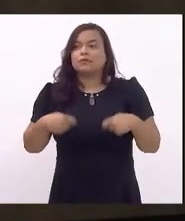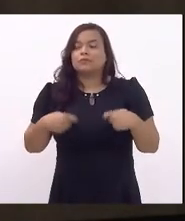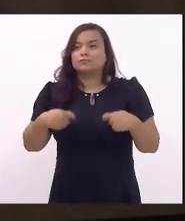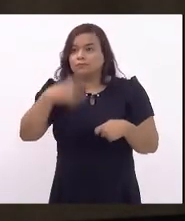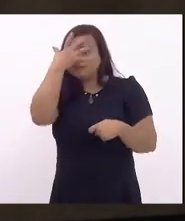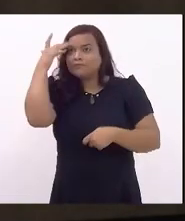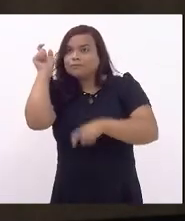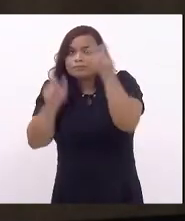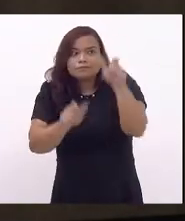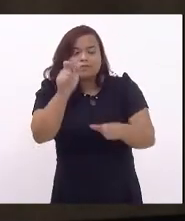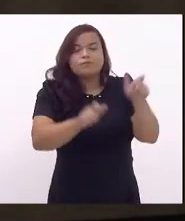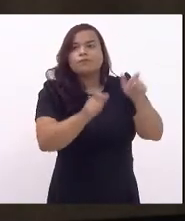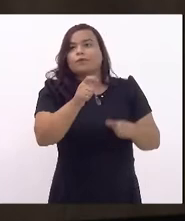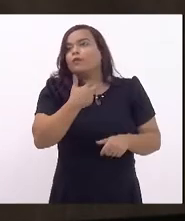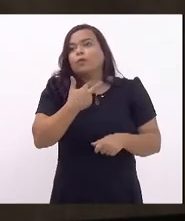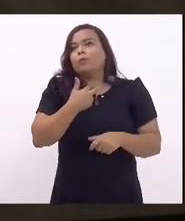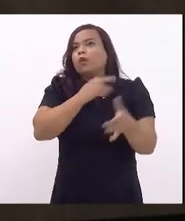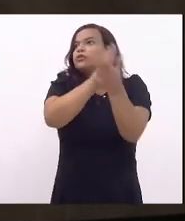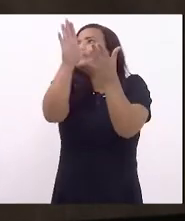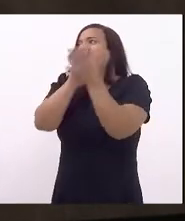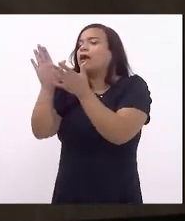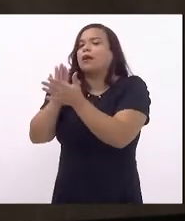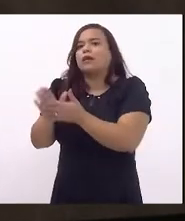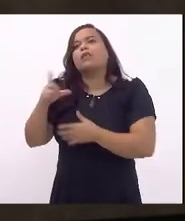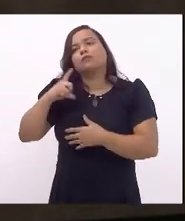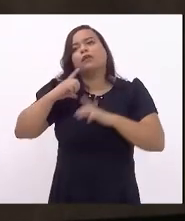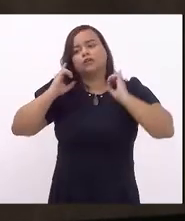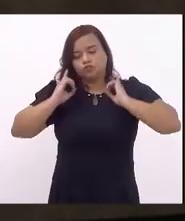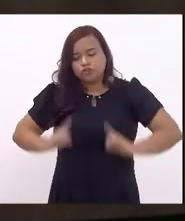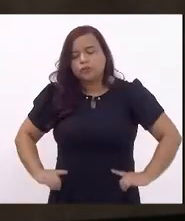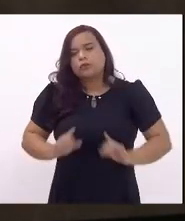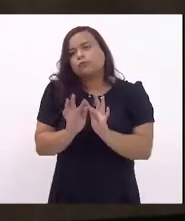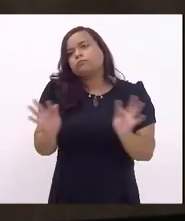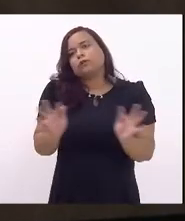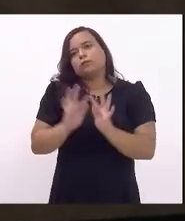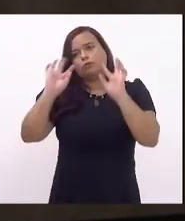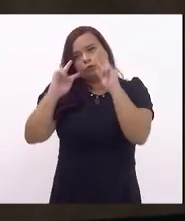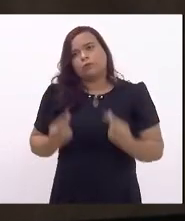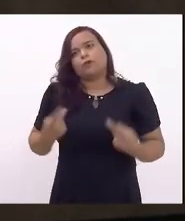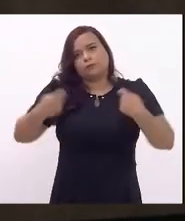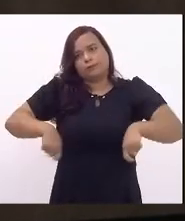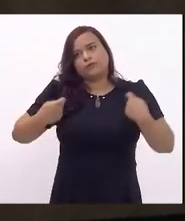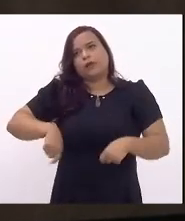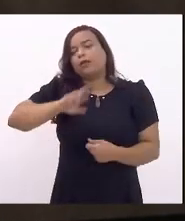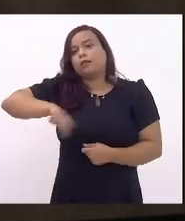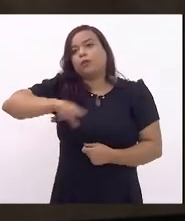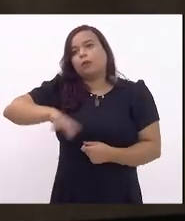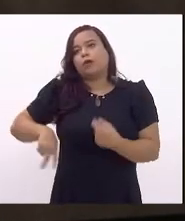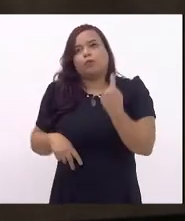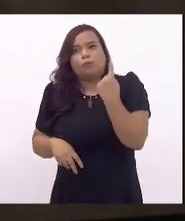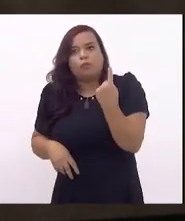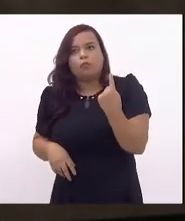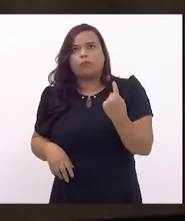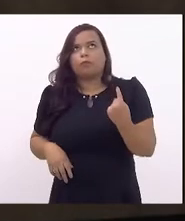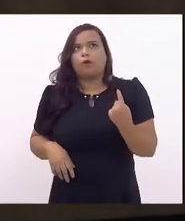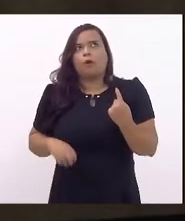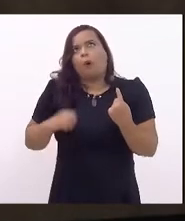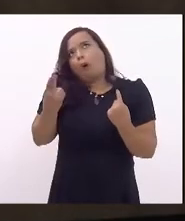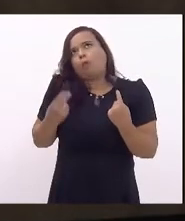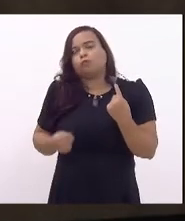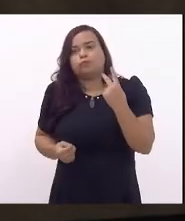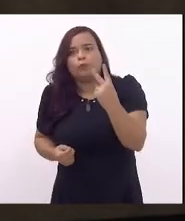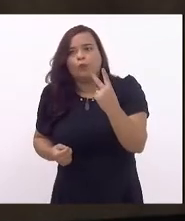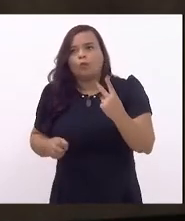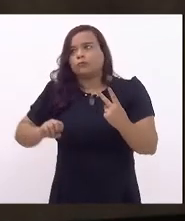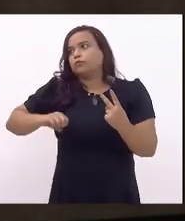pessoas que estão privadas de liberdade tenham o mínimo de dignidade humana. Não é uma, não é duas, não é três denúncias que a Comissão de